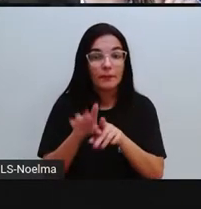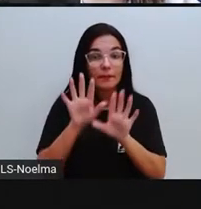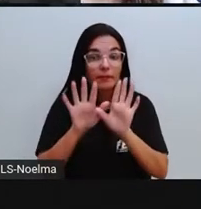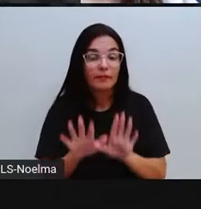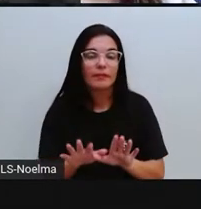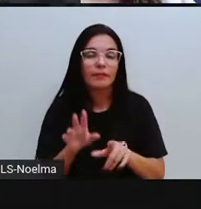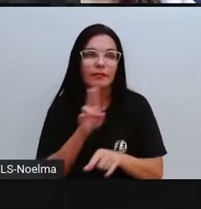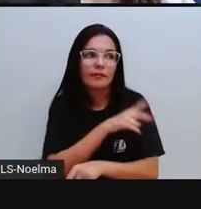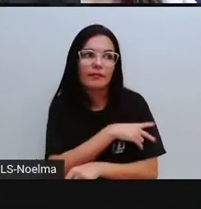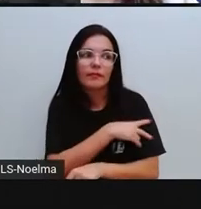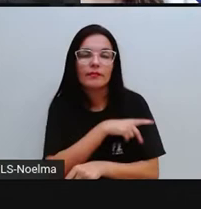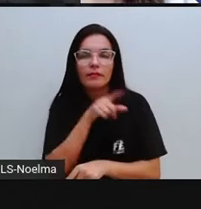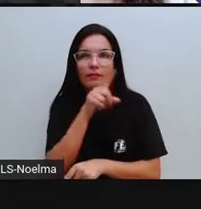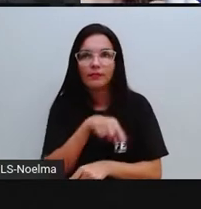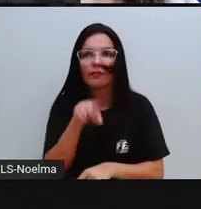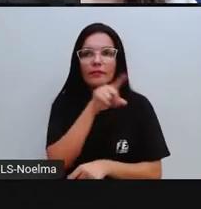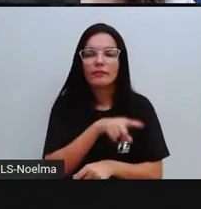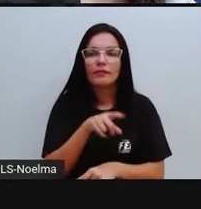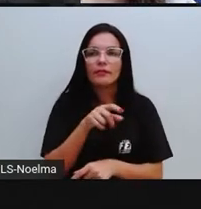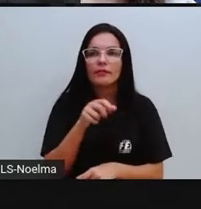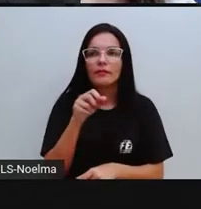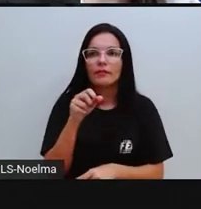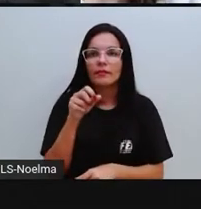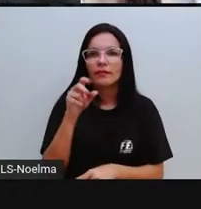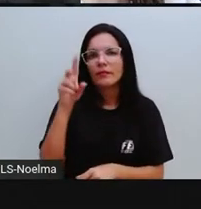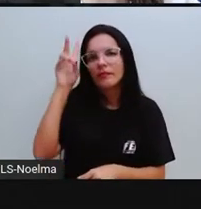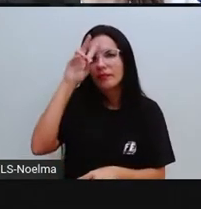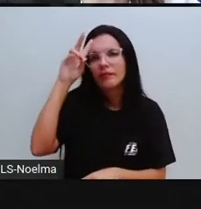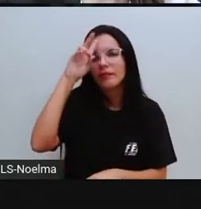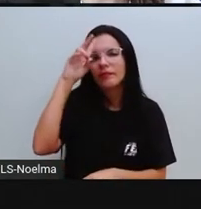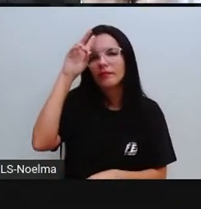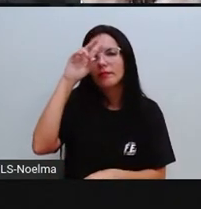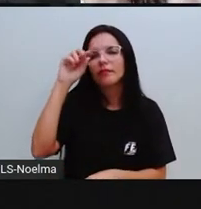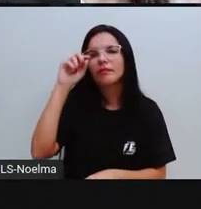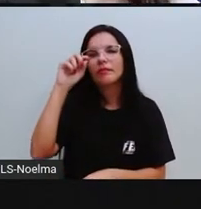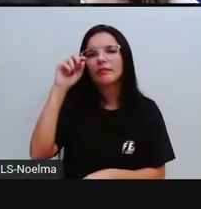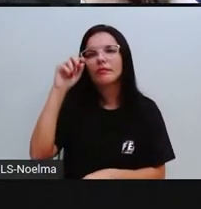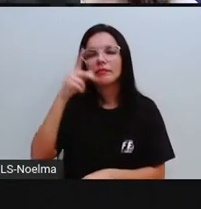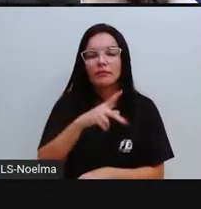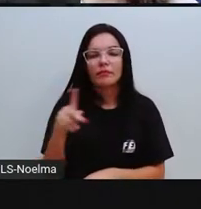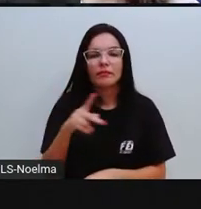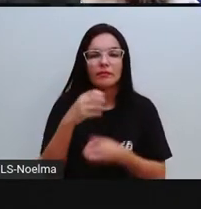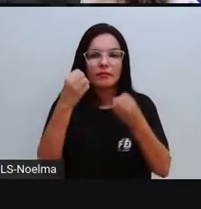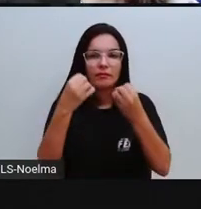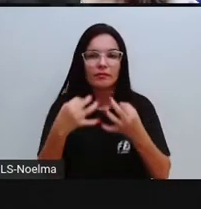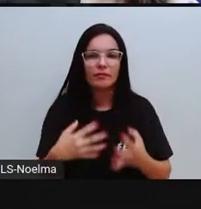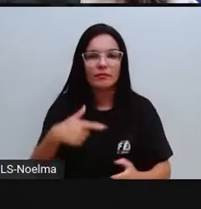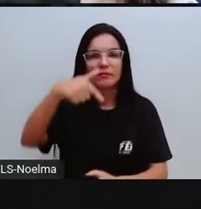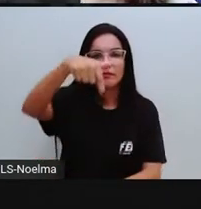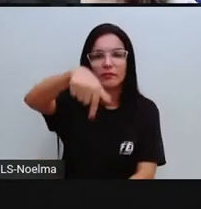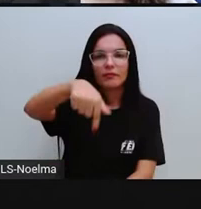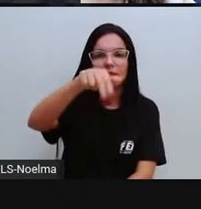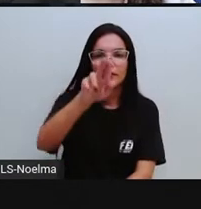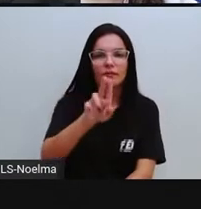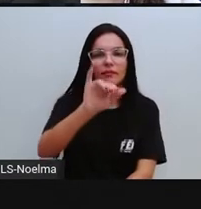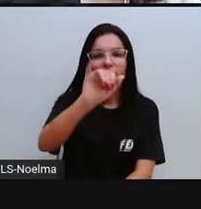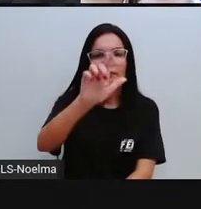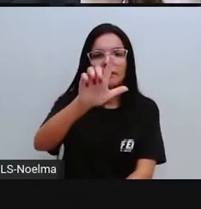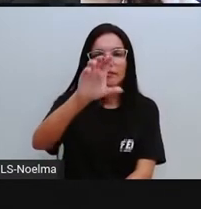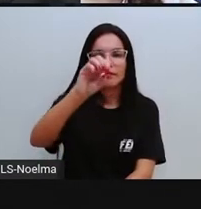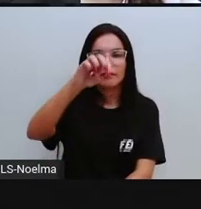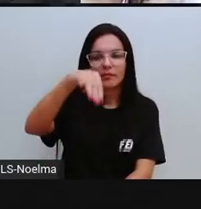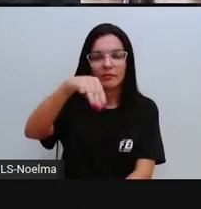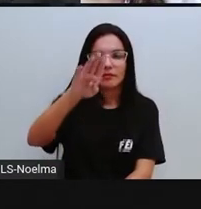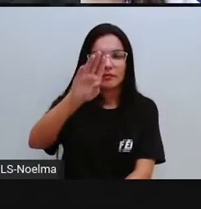lembra o que a Pró falou sobre os quilombos? A Pró falou que muitos africanos